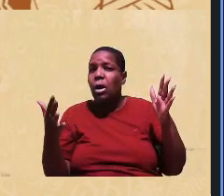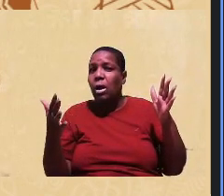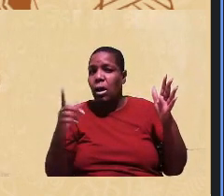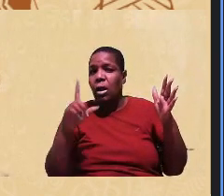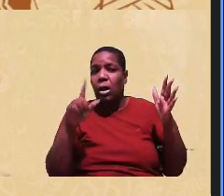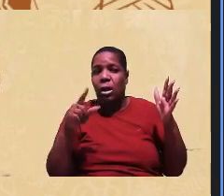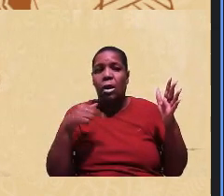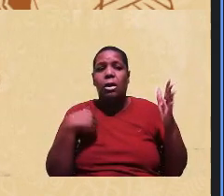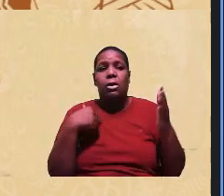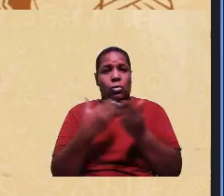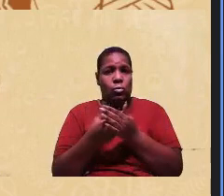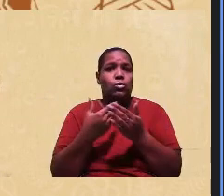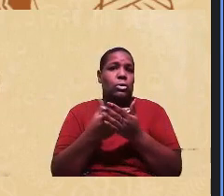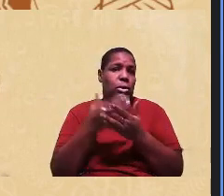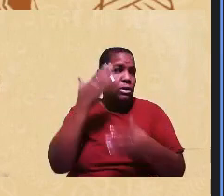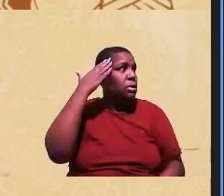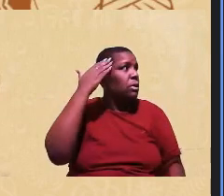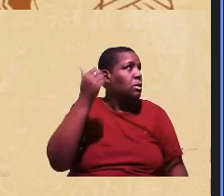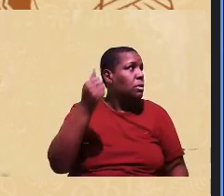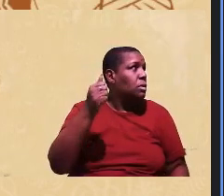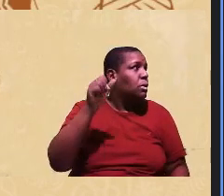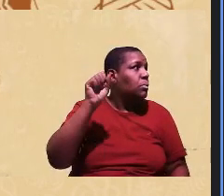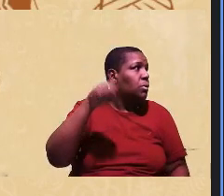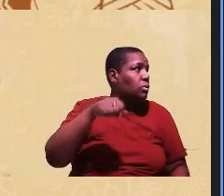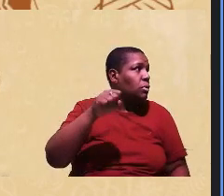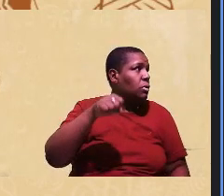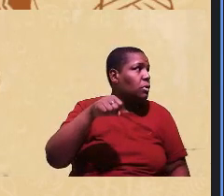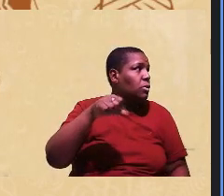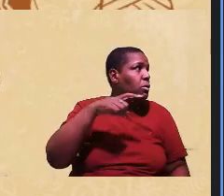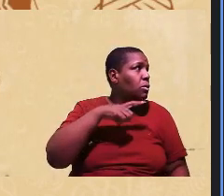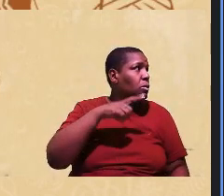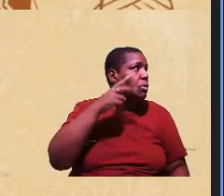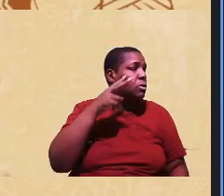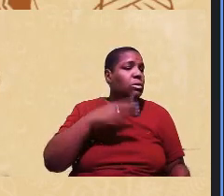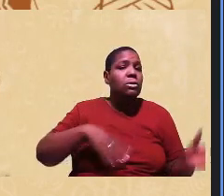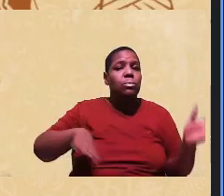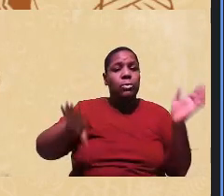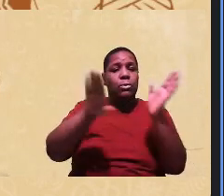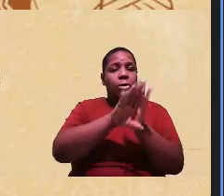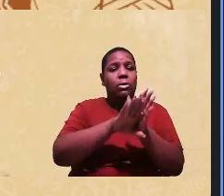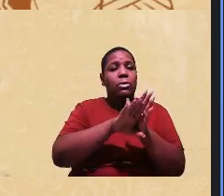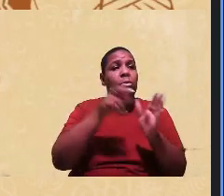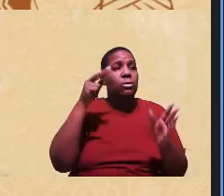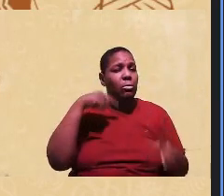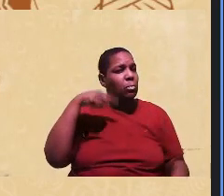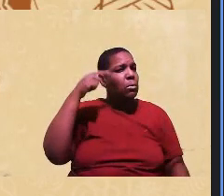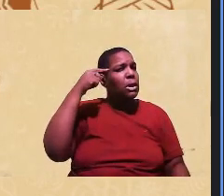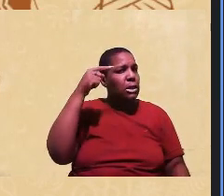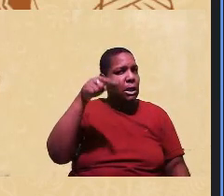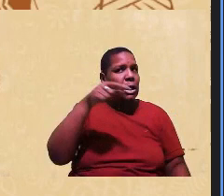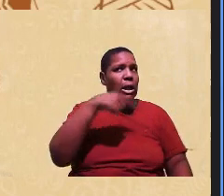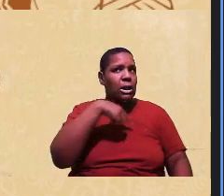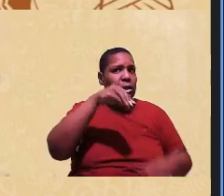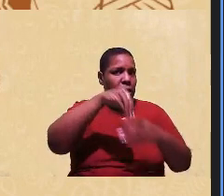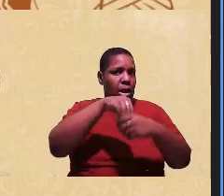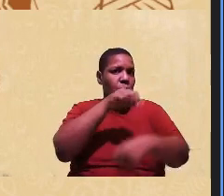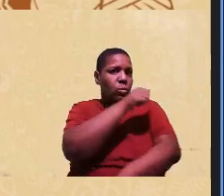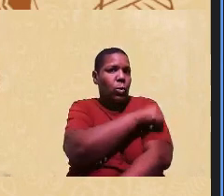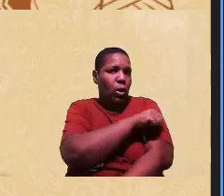estudante sabe se você chegou a pensar isso no seu percurso dentro da universidade